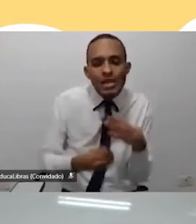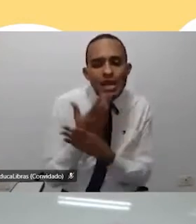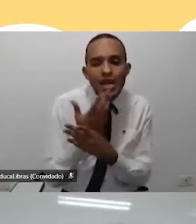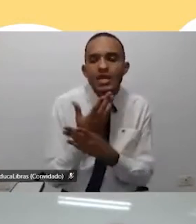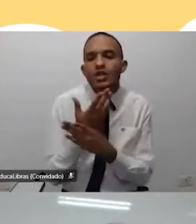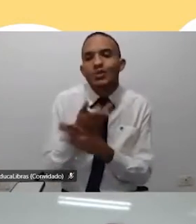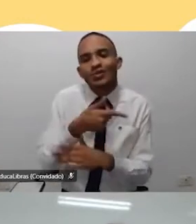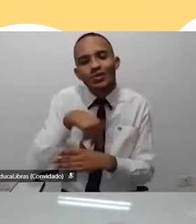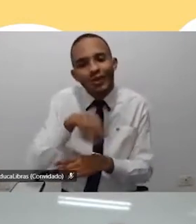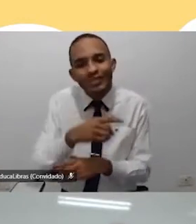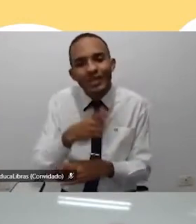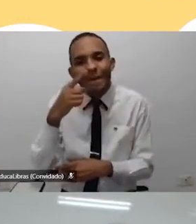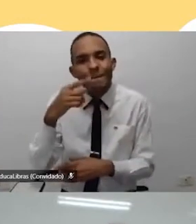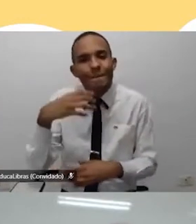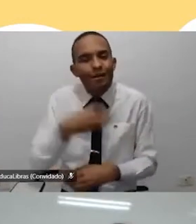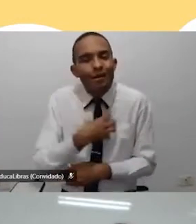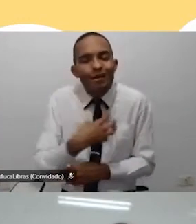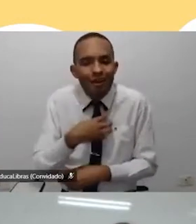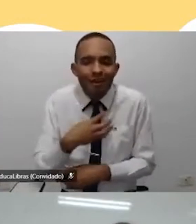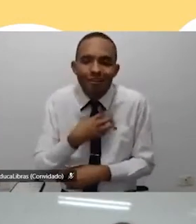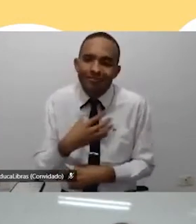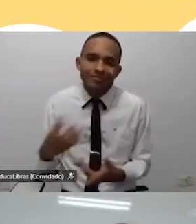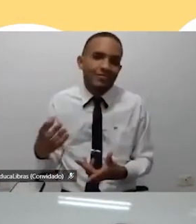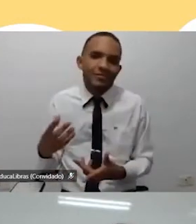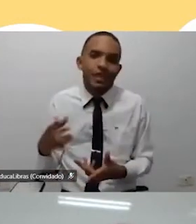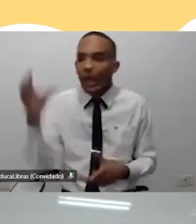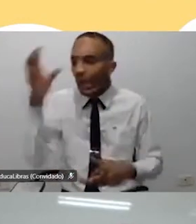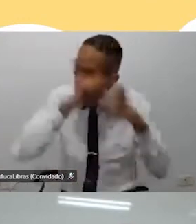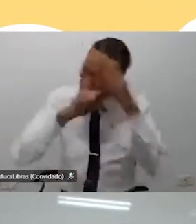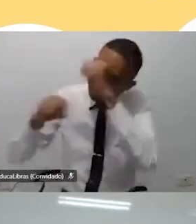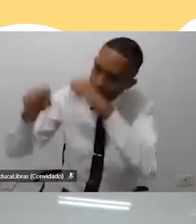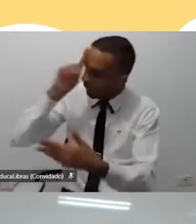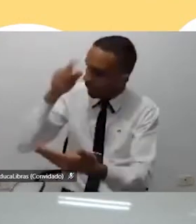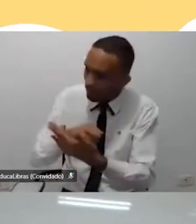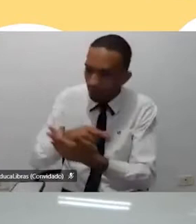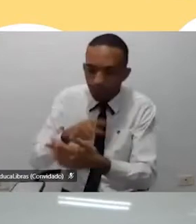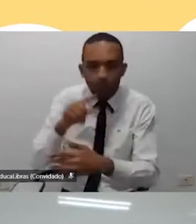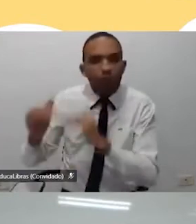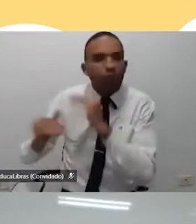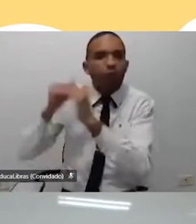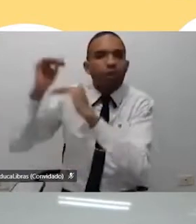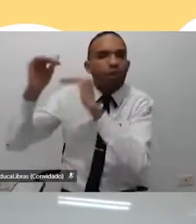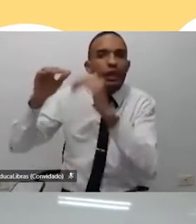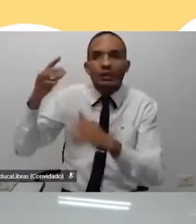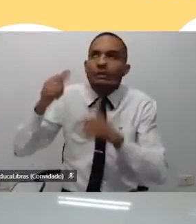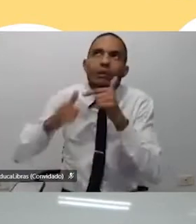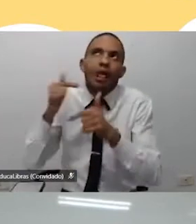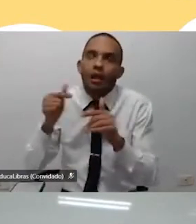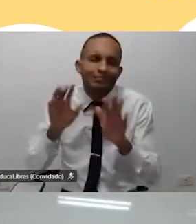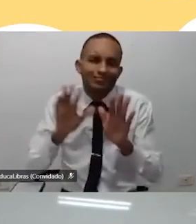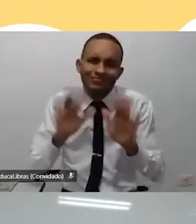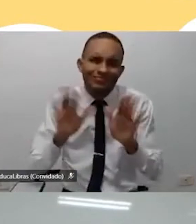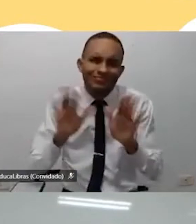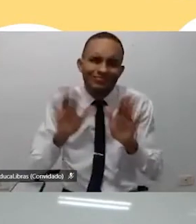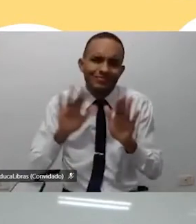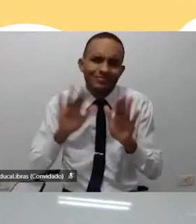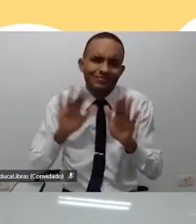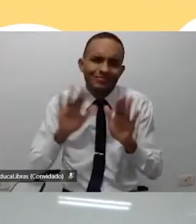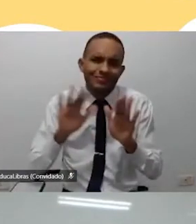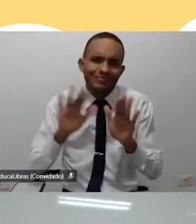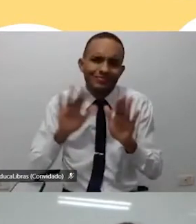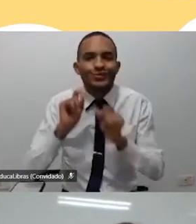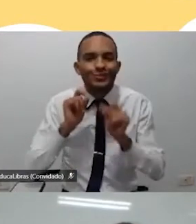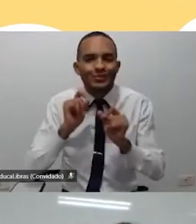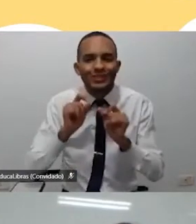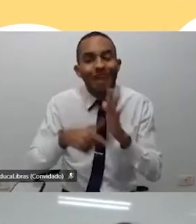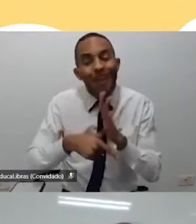a nossa personalidade, ali eu vou aprender a tomar decisão, não quando eu crescer e for trabalhar, não é ali, isso tudo